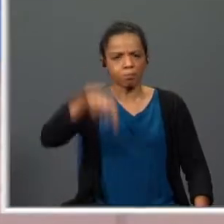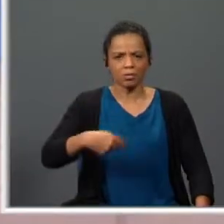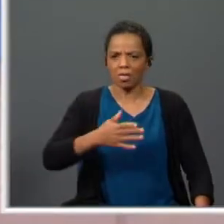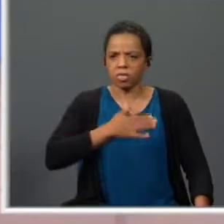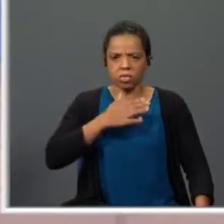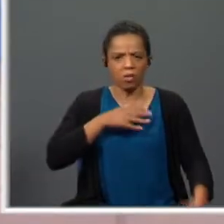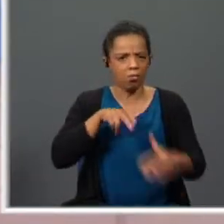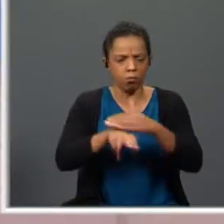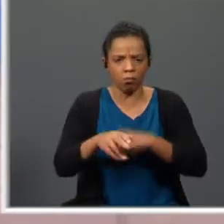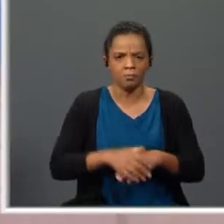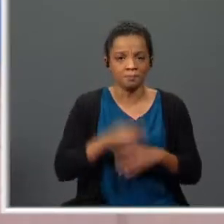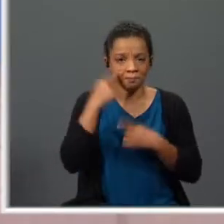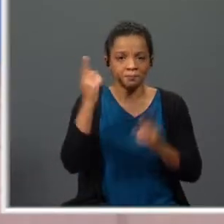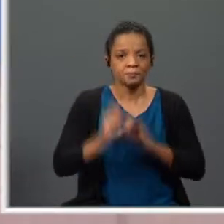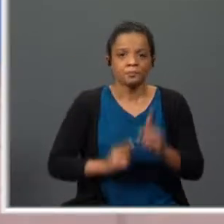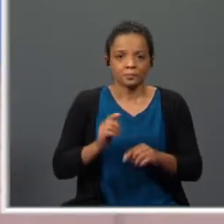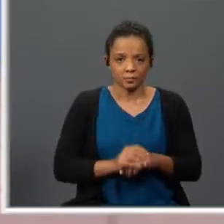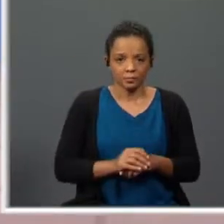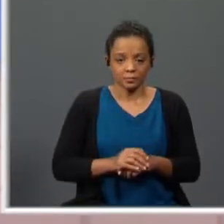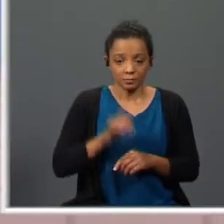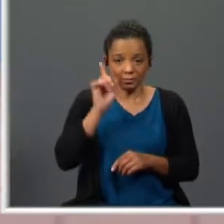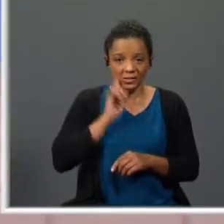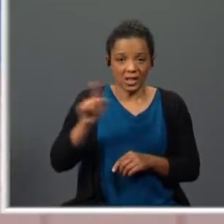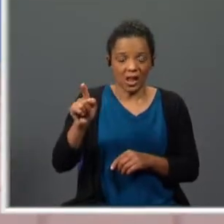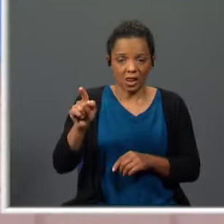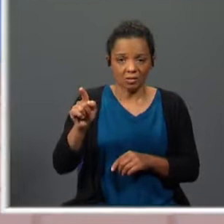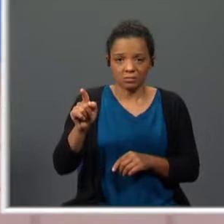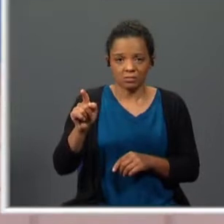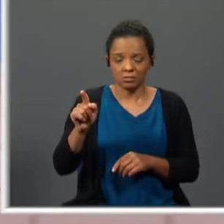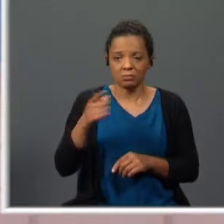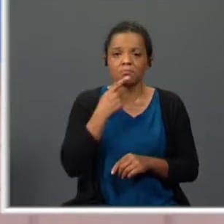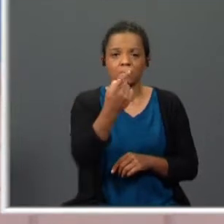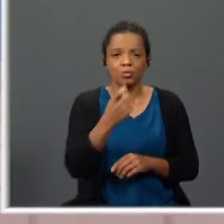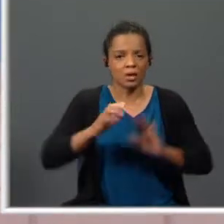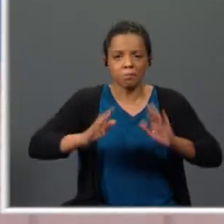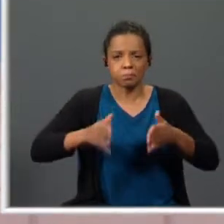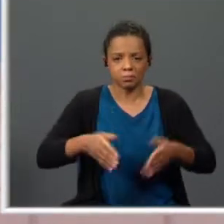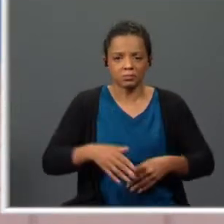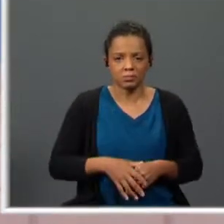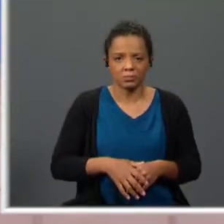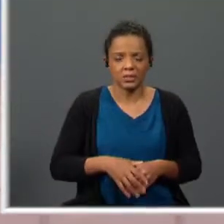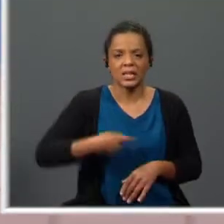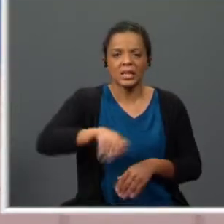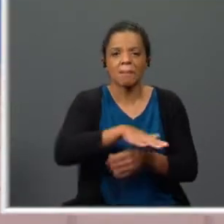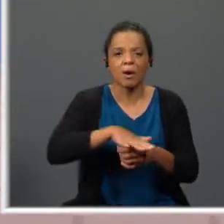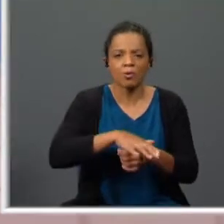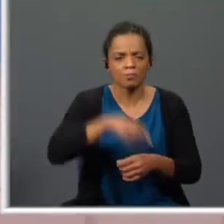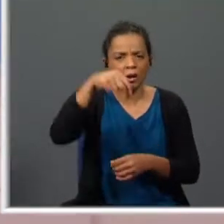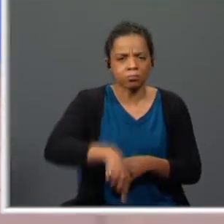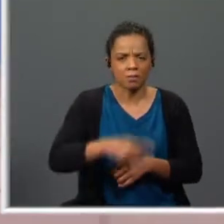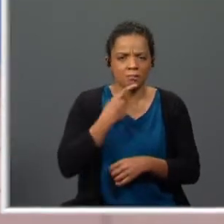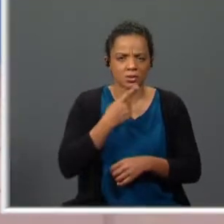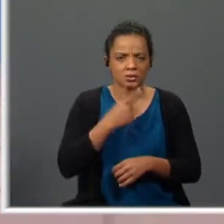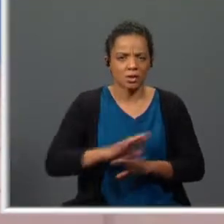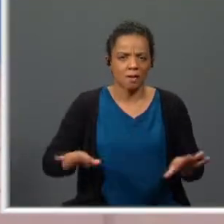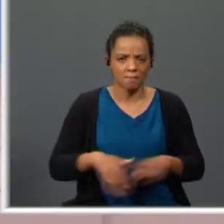Portanto, isto mostra-nos o quê? Que ela nem sequer teve necessidade de perguntar que barca era aquela e para onde é que ela ia. Percebeu de imediato,